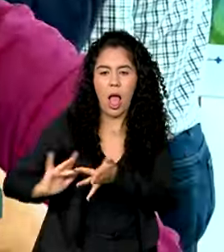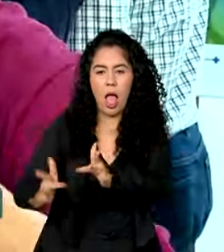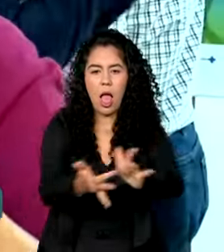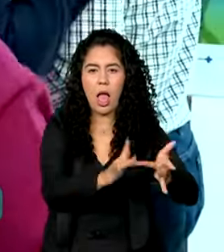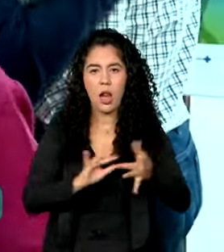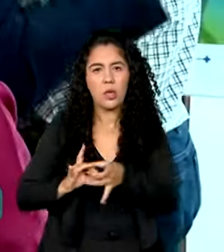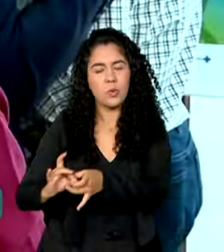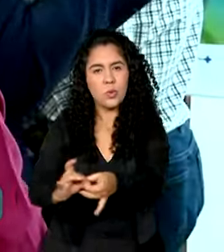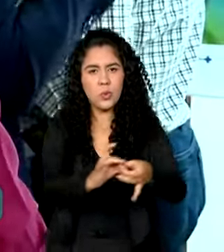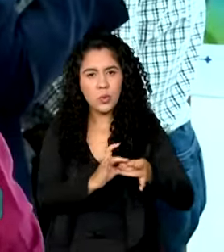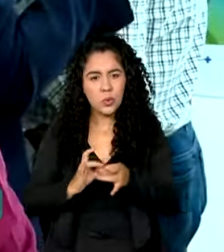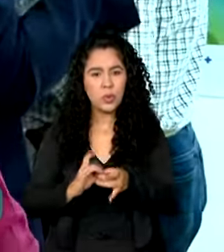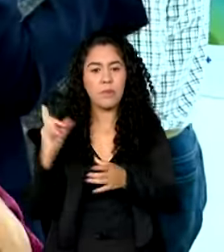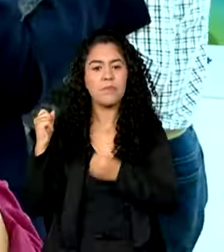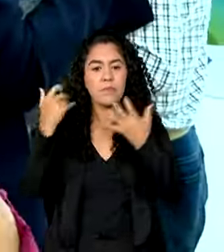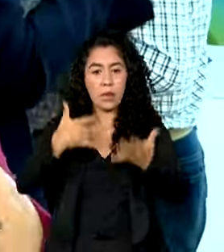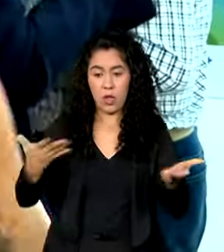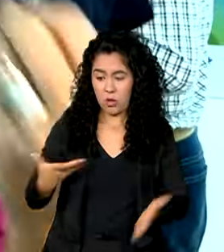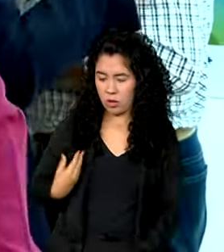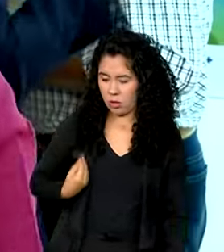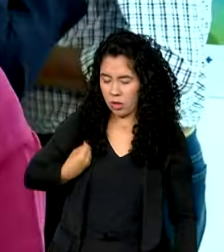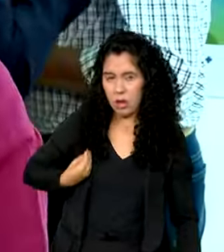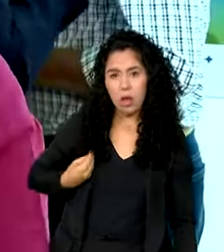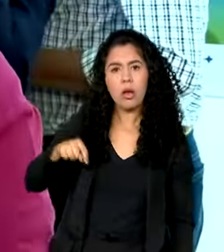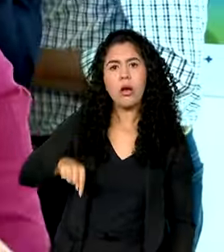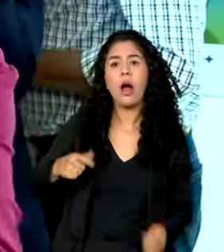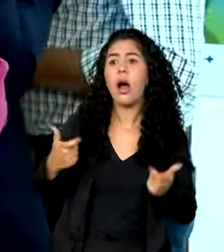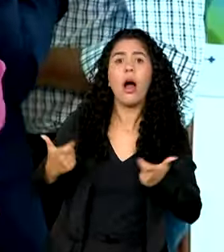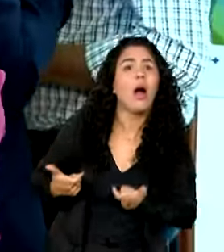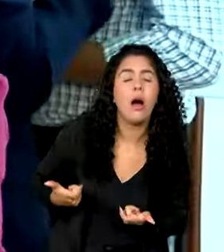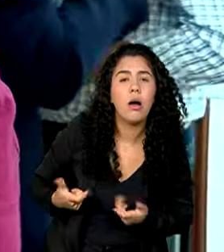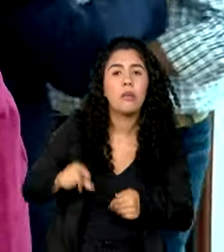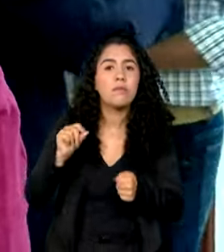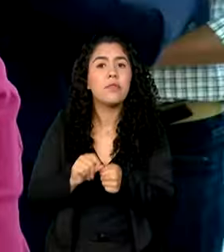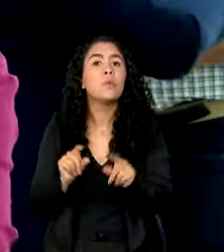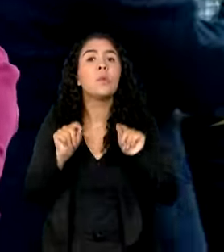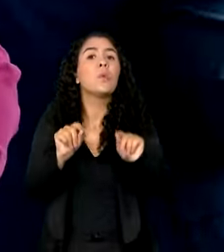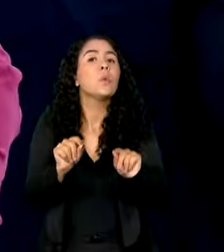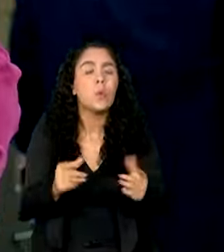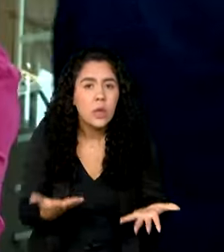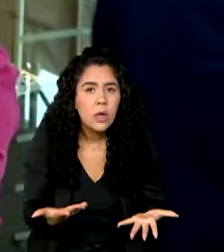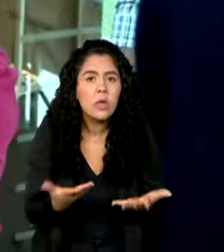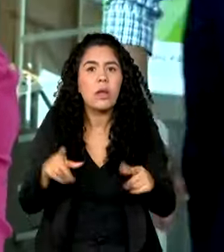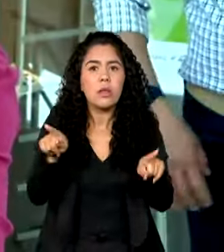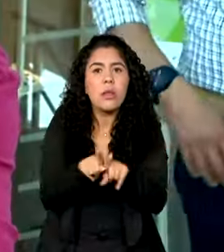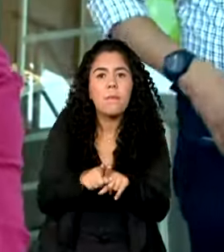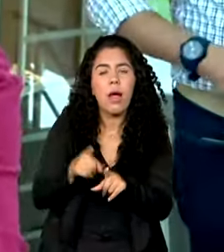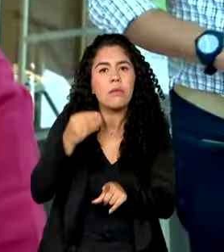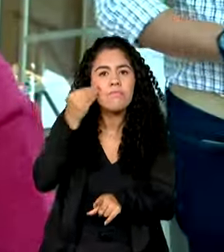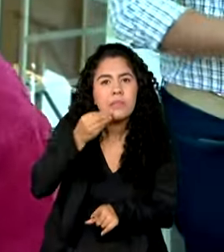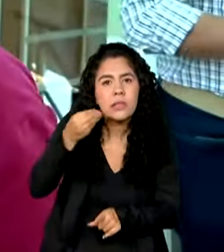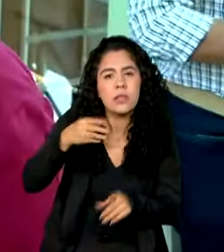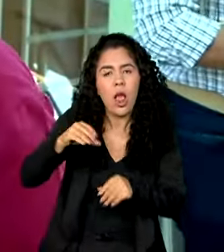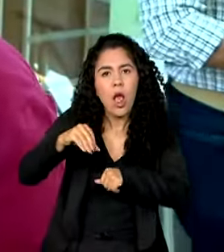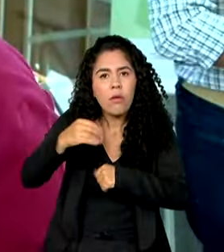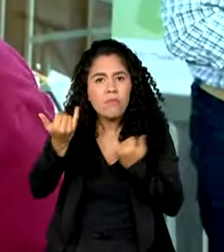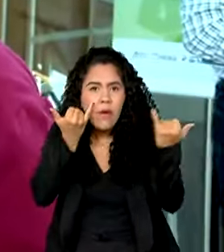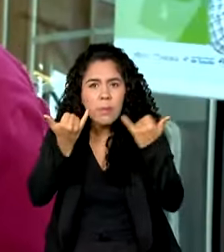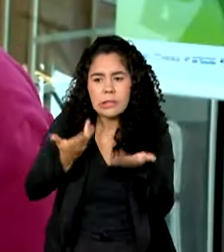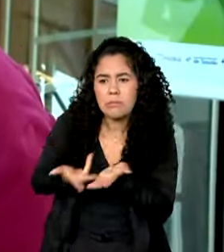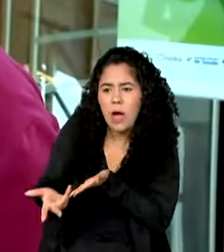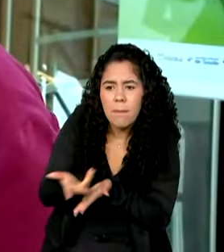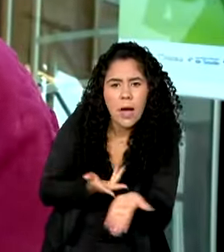Aonde que nós estamos, fazendo o quê? Como estamos fazendo? Essa troca de informações é